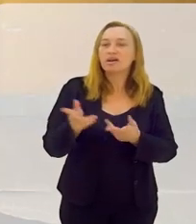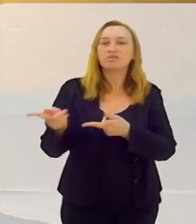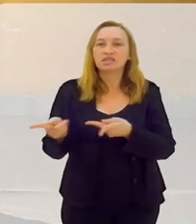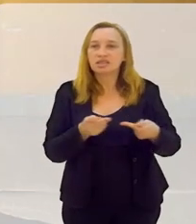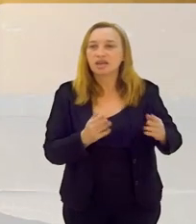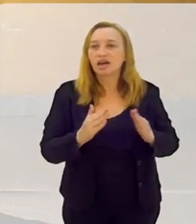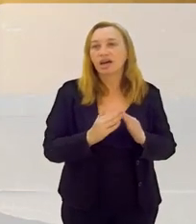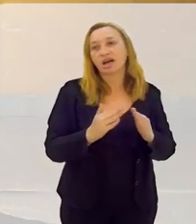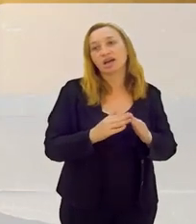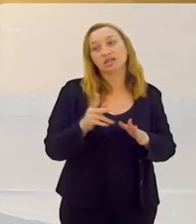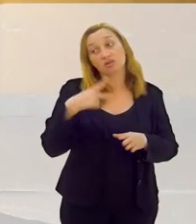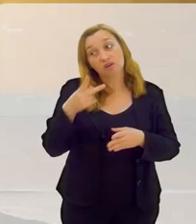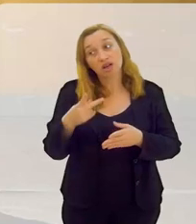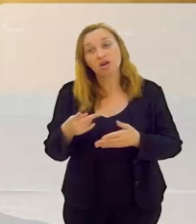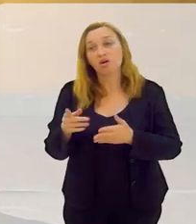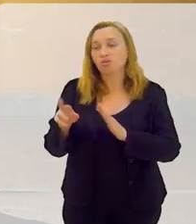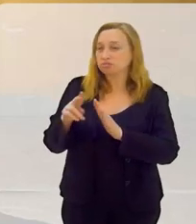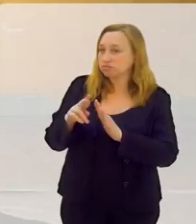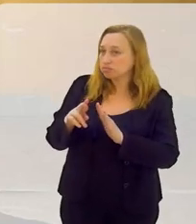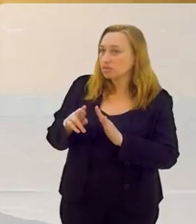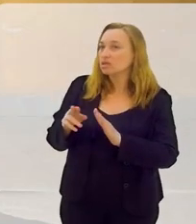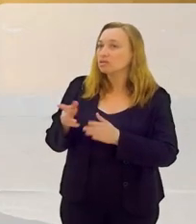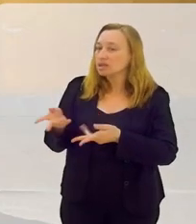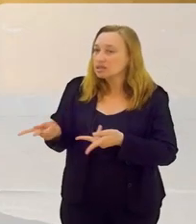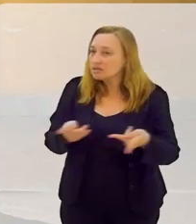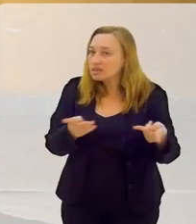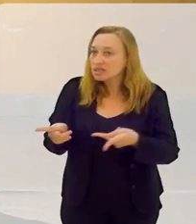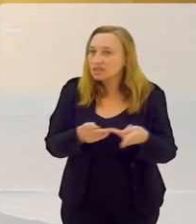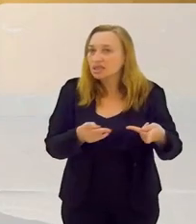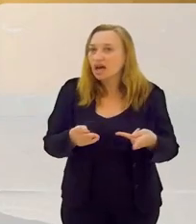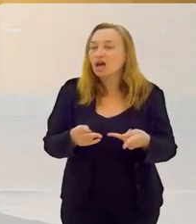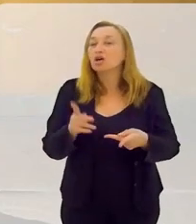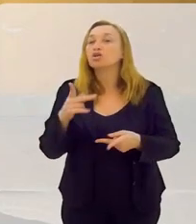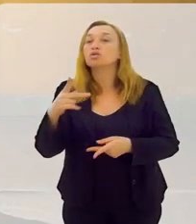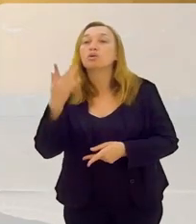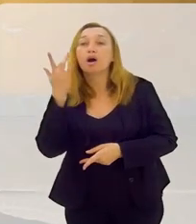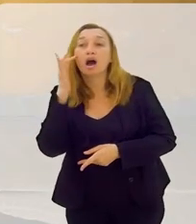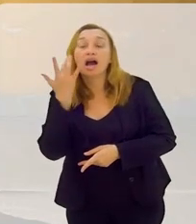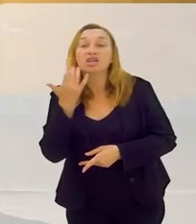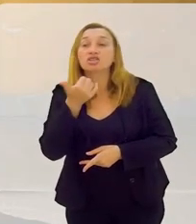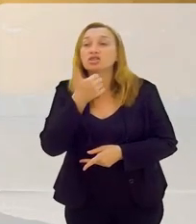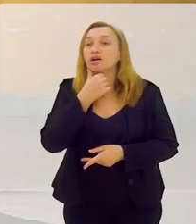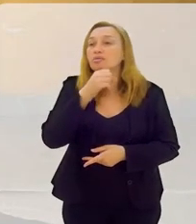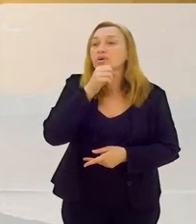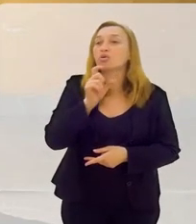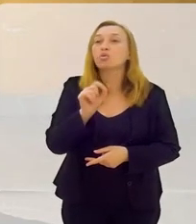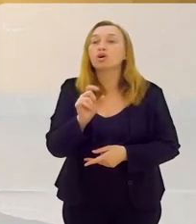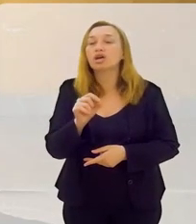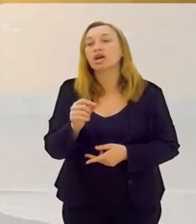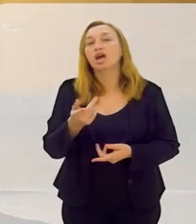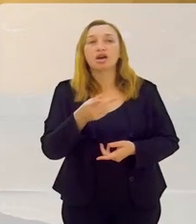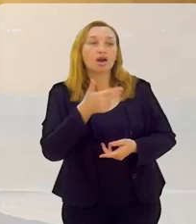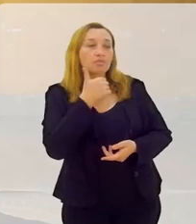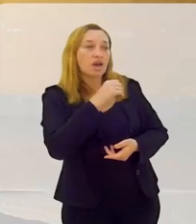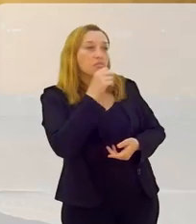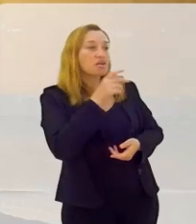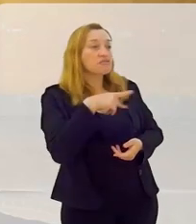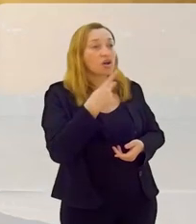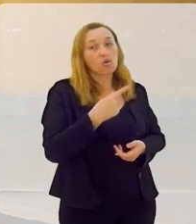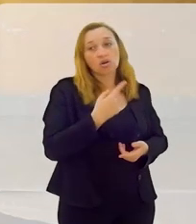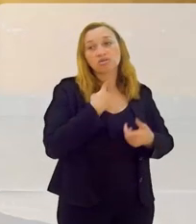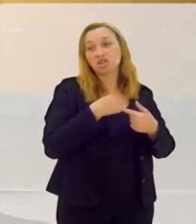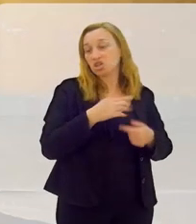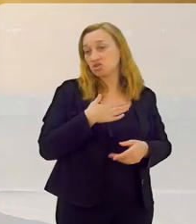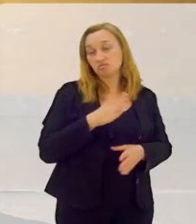aí vai começar a frequentar a casa, eu falei, você começa a participar. O que sua mãe acha? Ah, minha mãe acha que isso o que eu devo